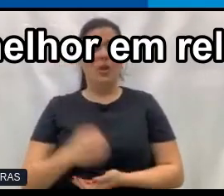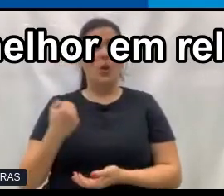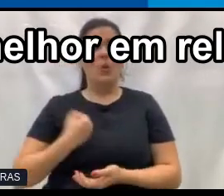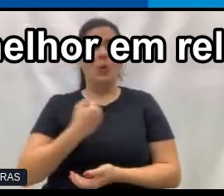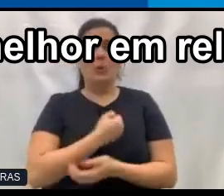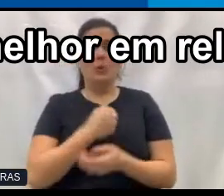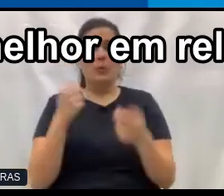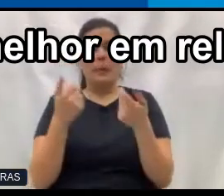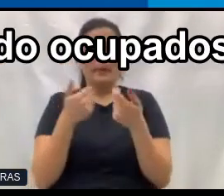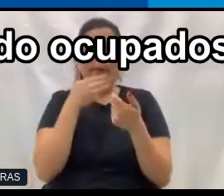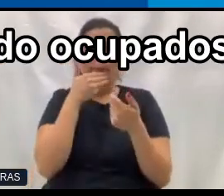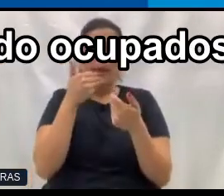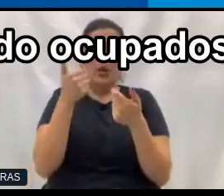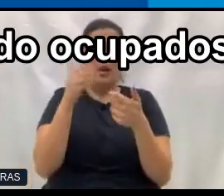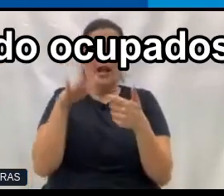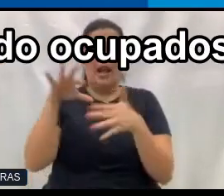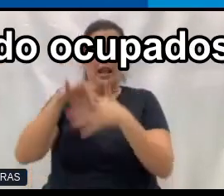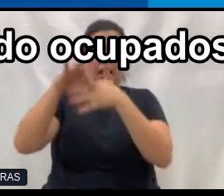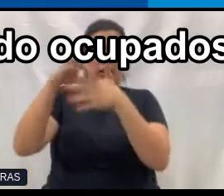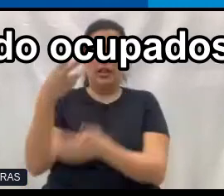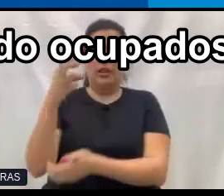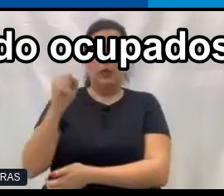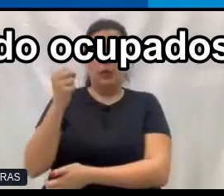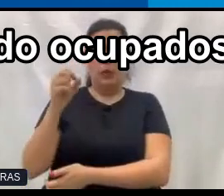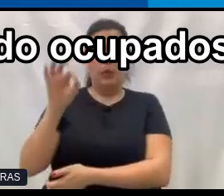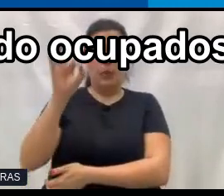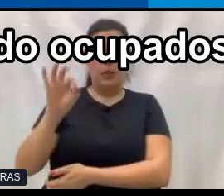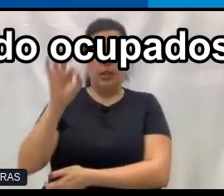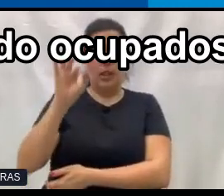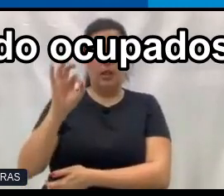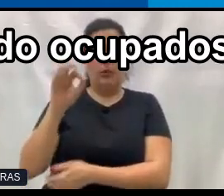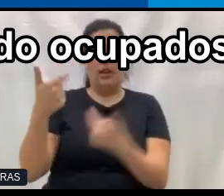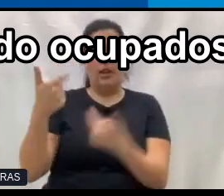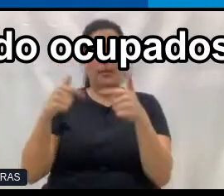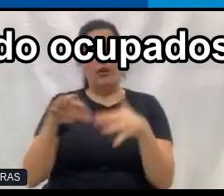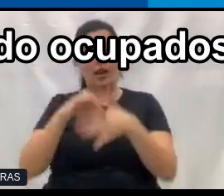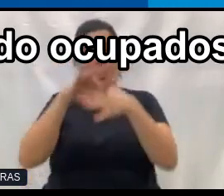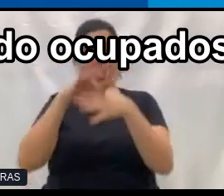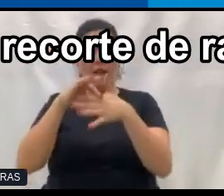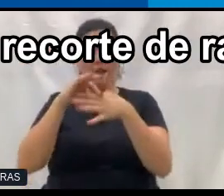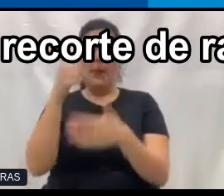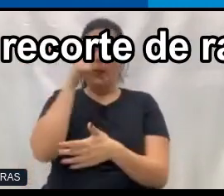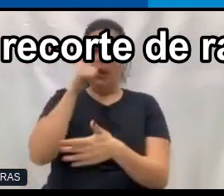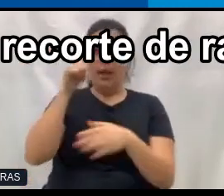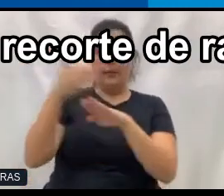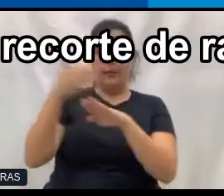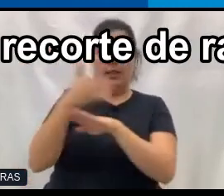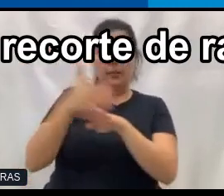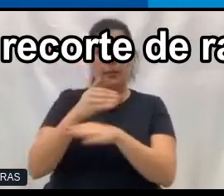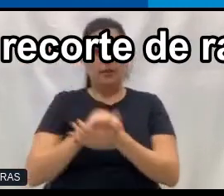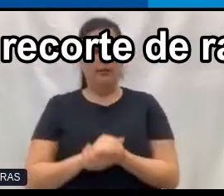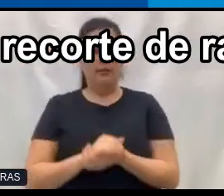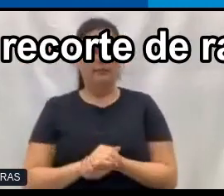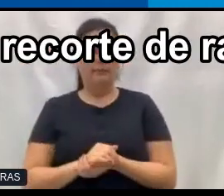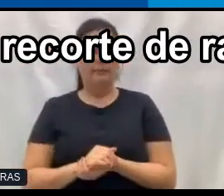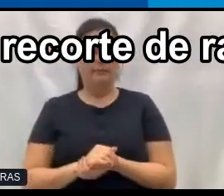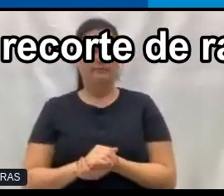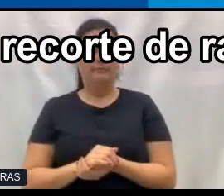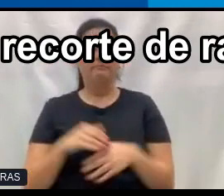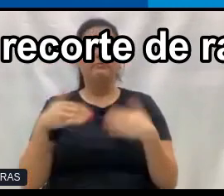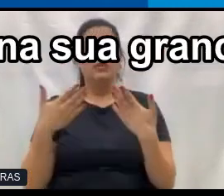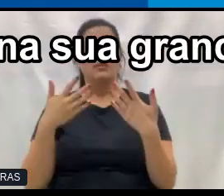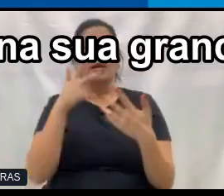em relação à liderança, 38% dos cargos de liderança sendo ocupados por mulheres. Mas se a gente fizer o recorte de